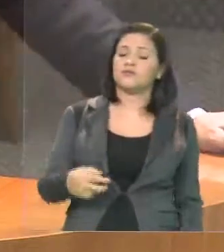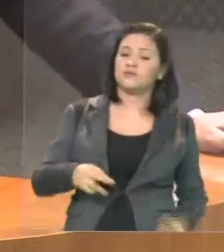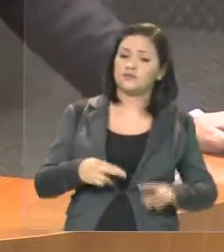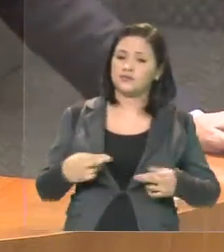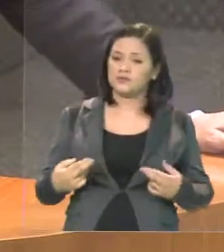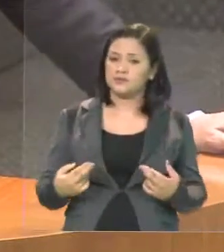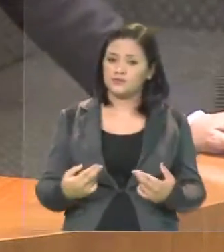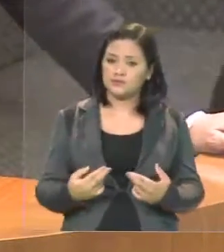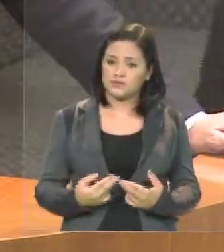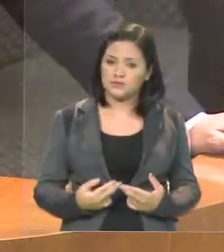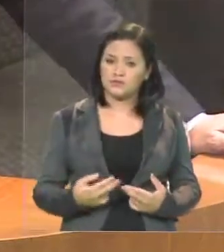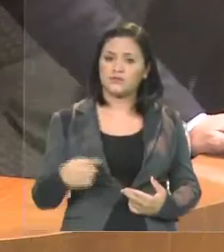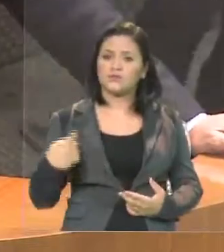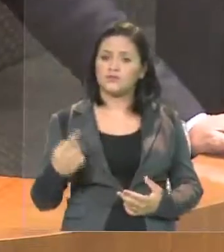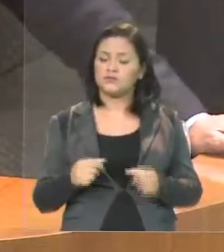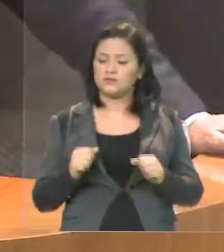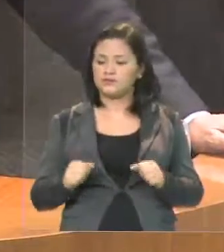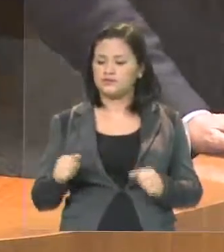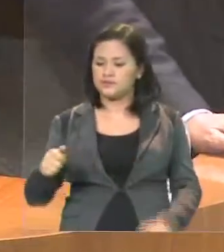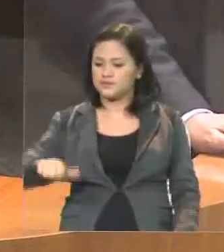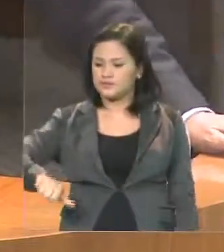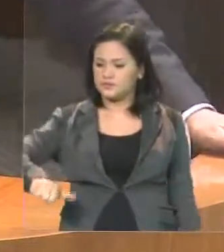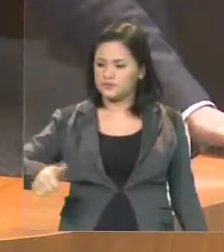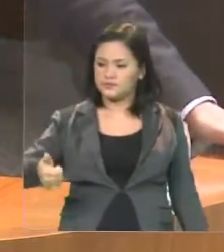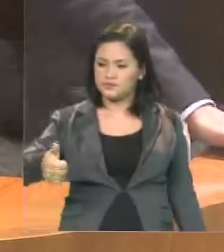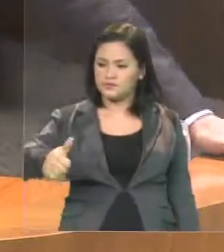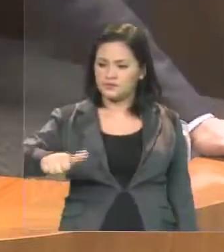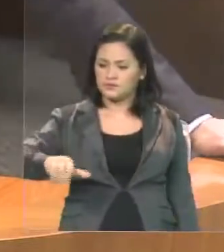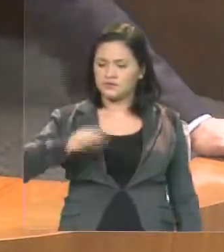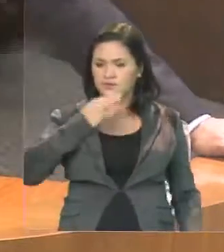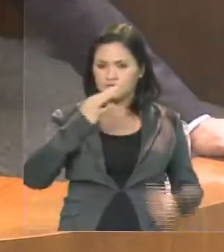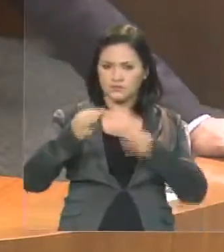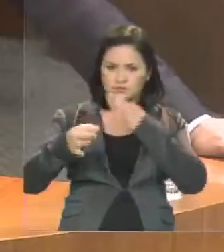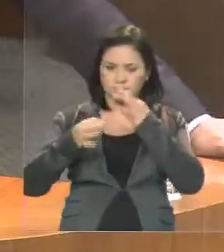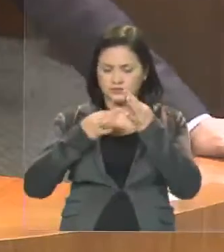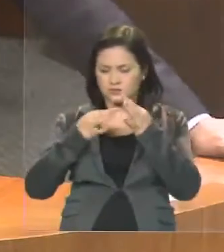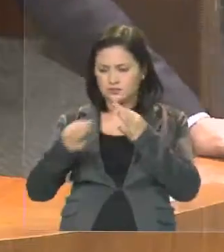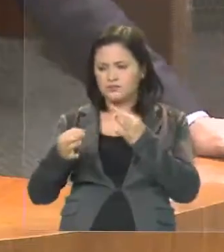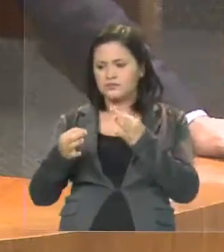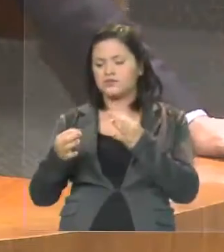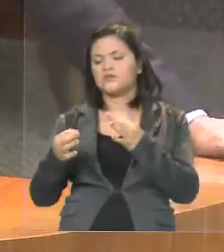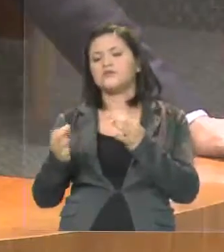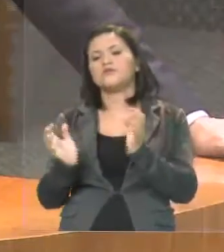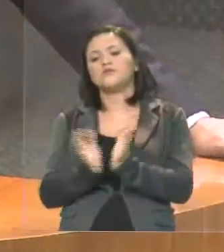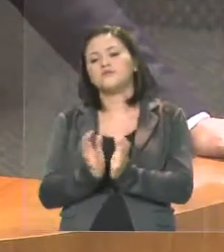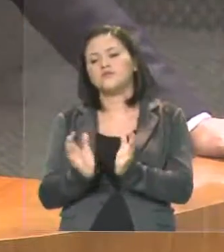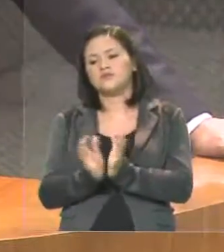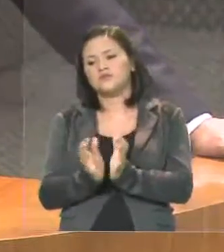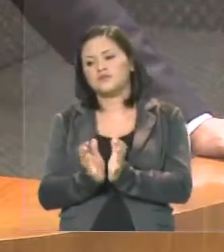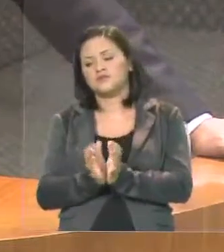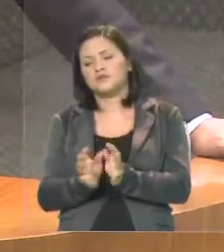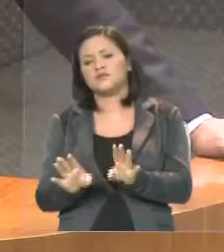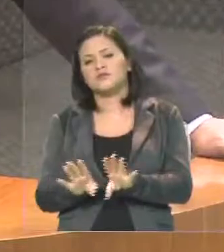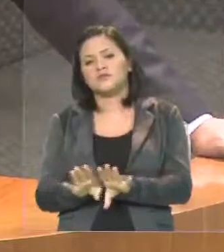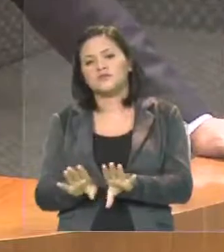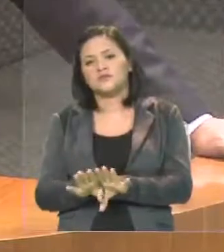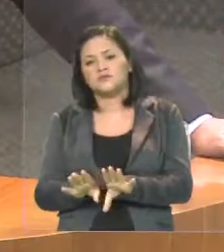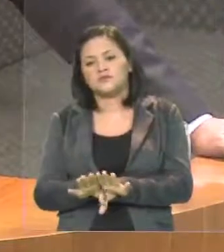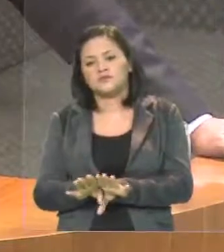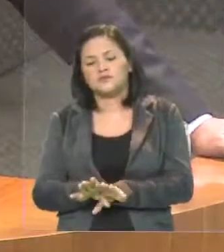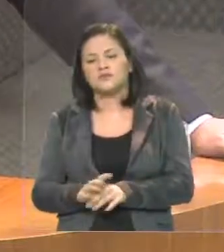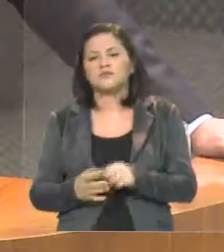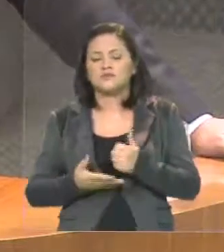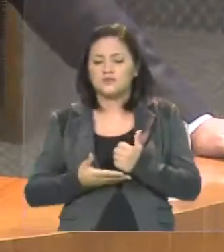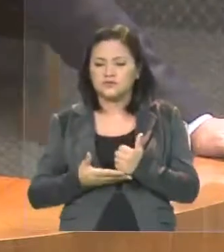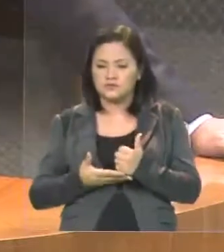o posicionamento do nosso partido, que ali também se posicionou em apoiar,